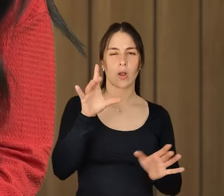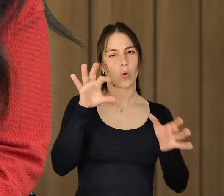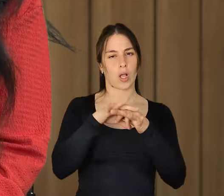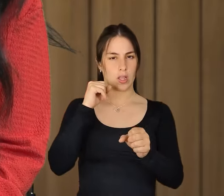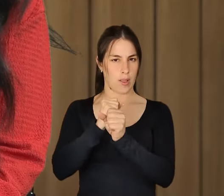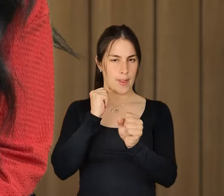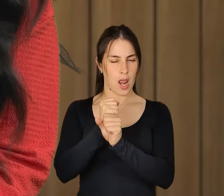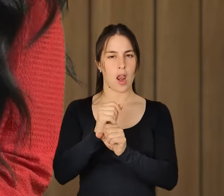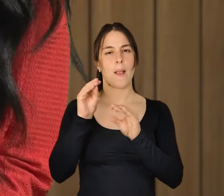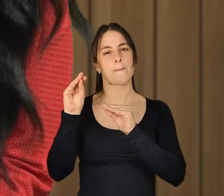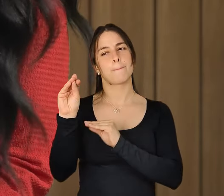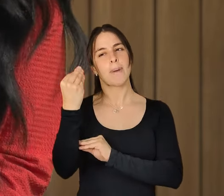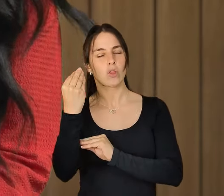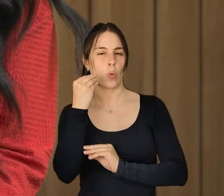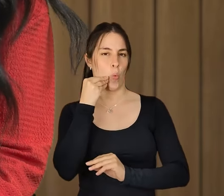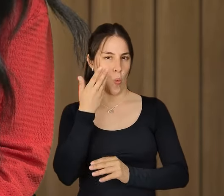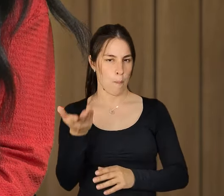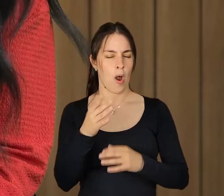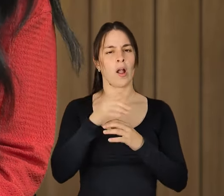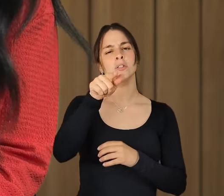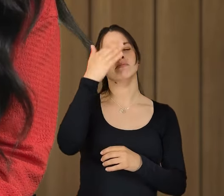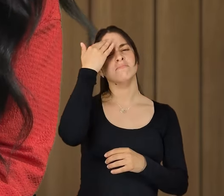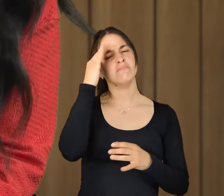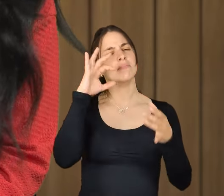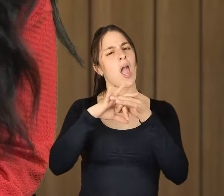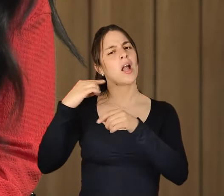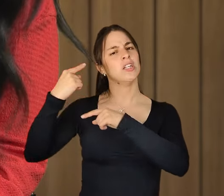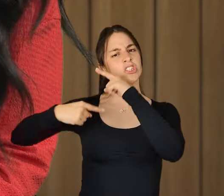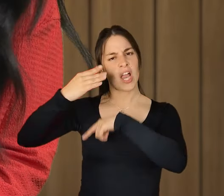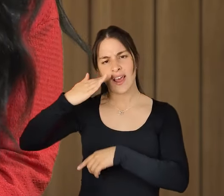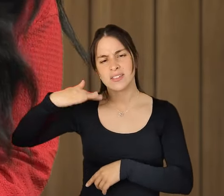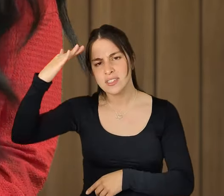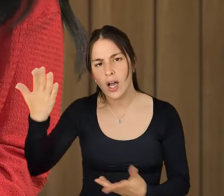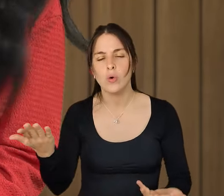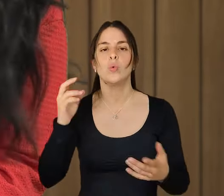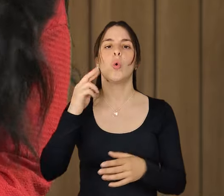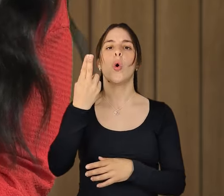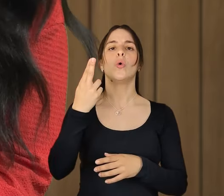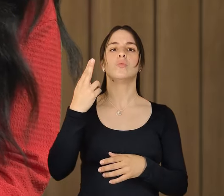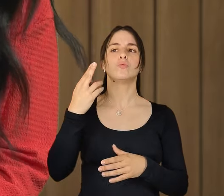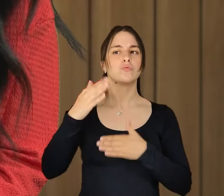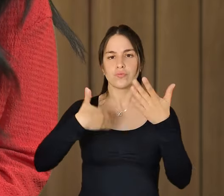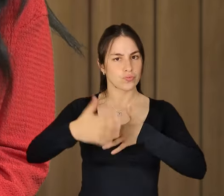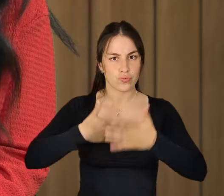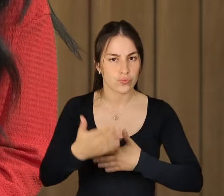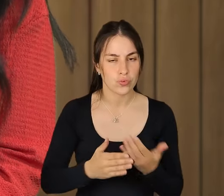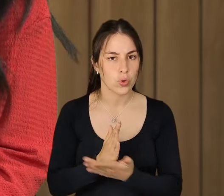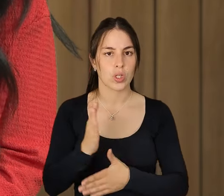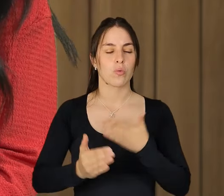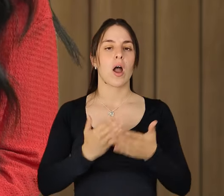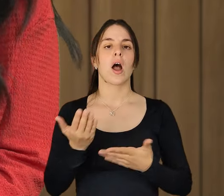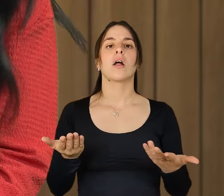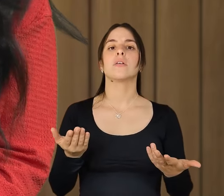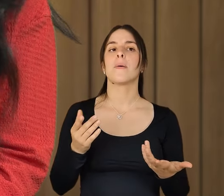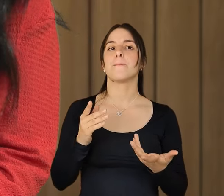de trabalhar, será isto uma questão geracional, ou seja, estas gerações de agora, isto vai seguir assim, com estes métodos de trabalho